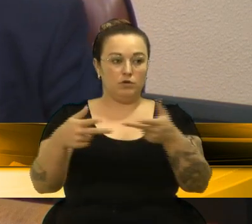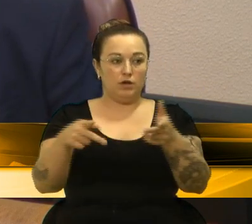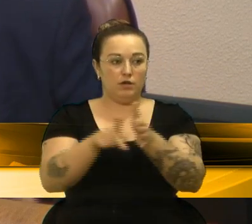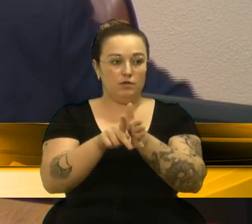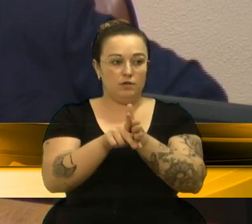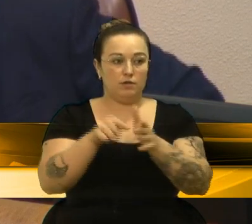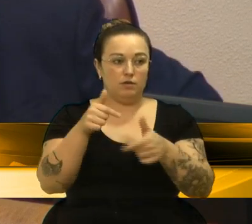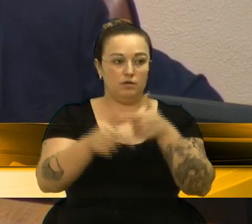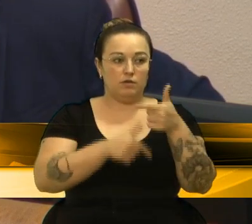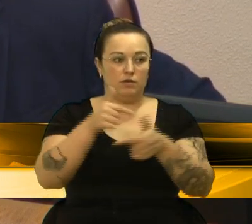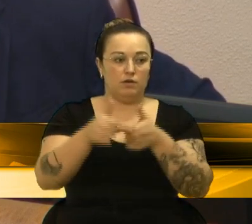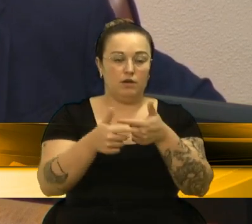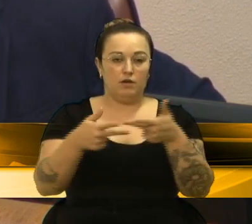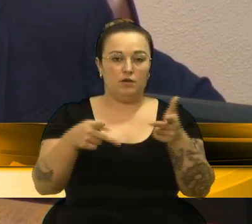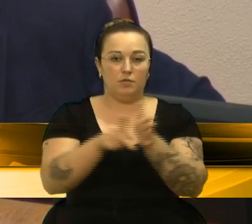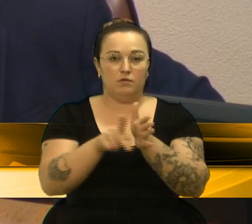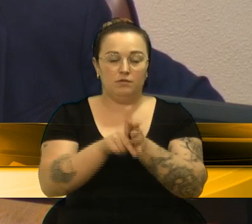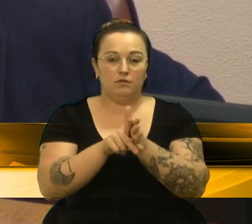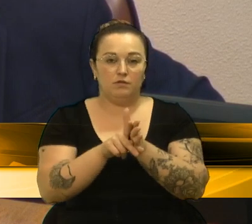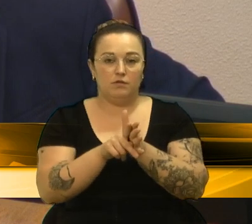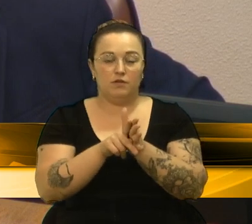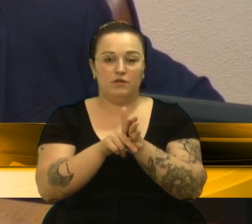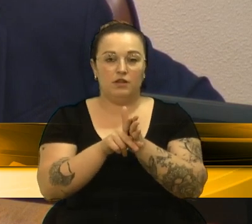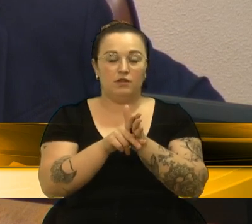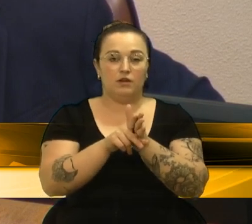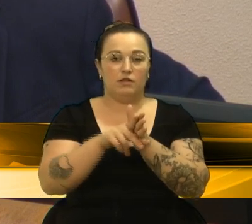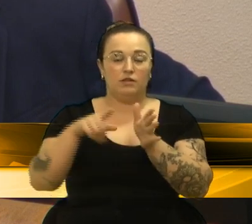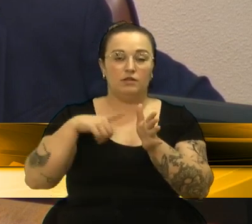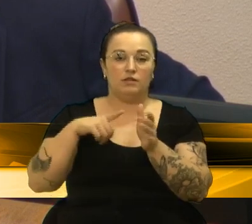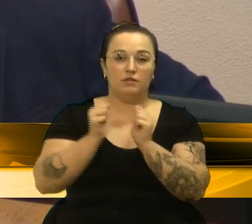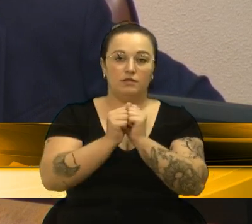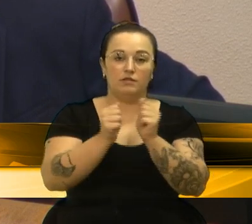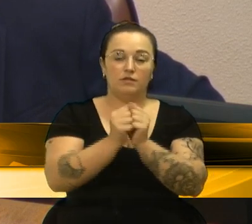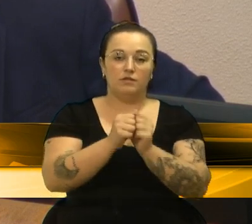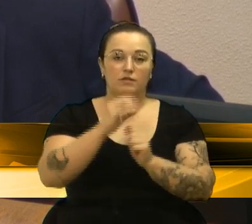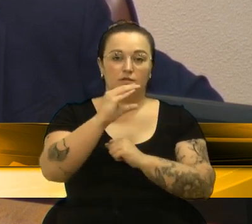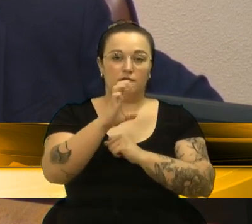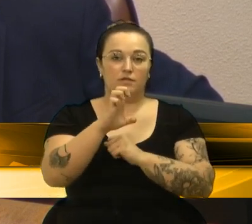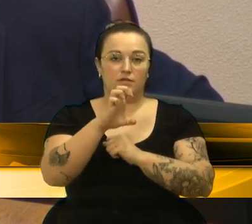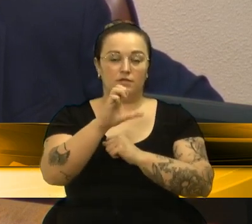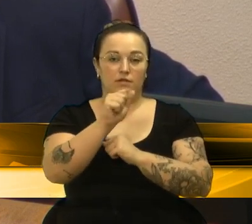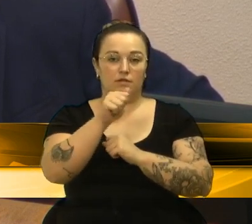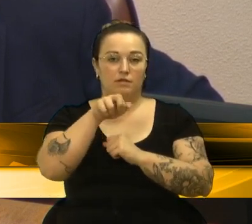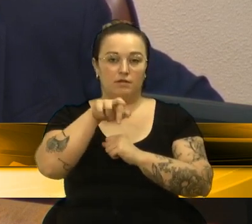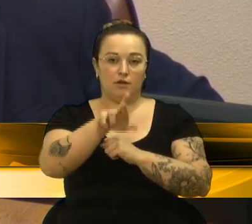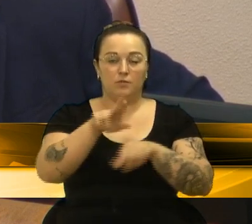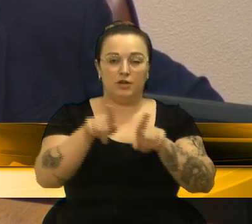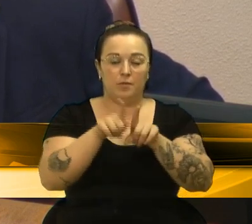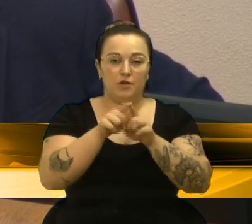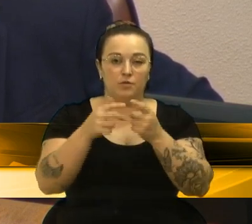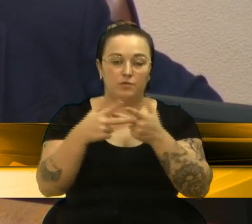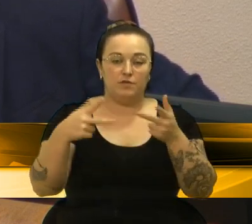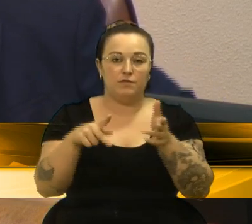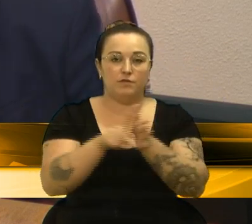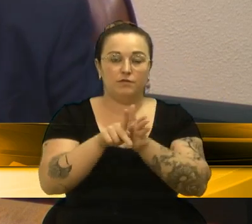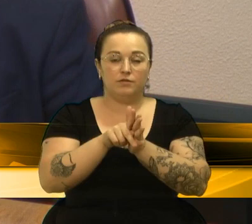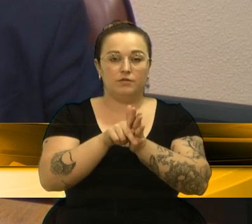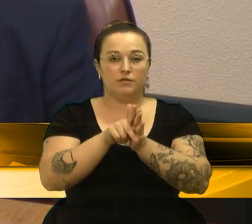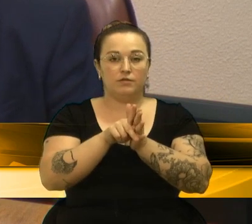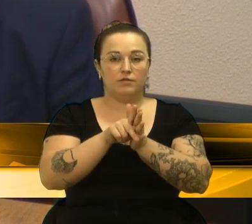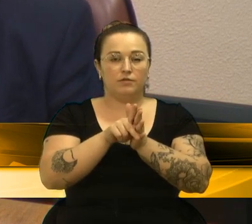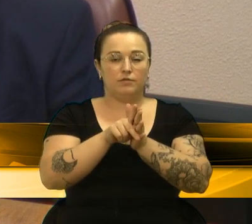Em 24 de janeiro de 2019, o Secretário da Saúde, Júlio César Freitas da Rosa, usando o dar prerrogativo do artigo 7º do Regimento Interno,